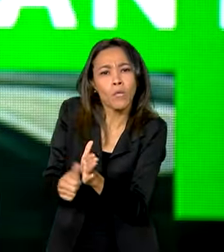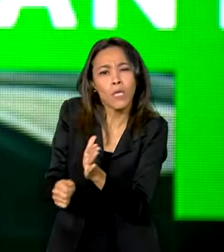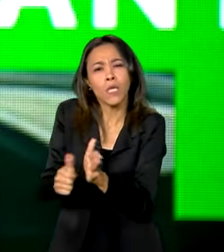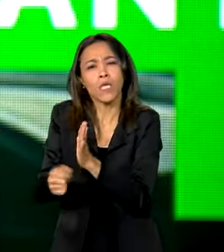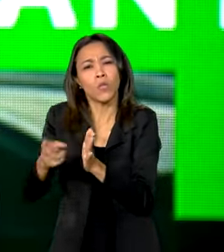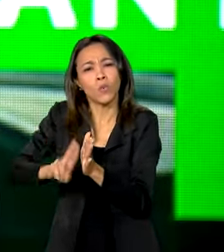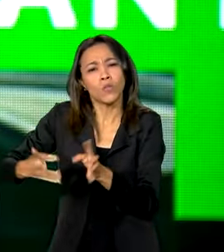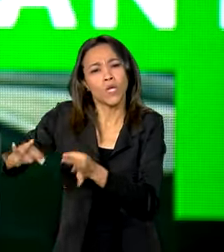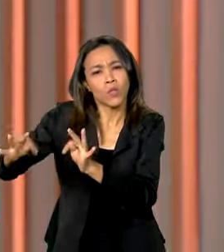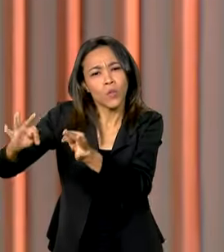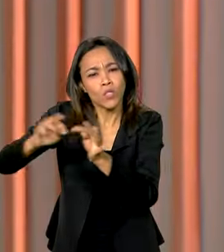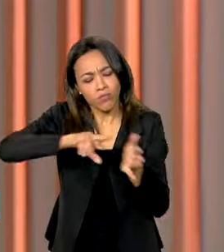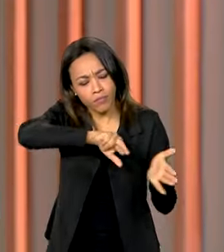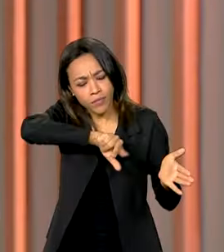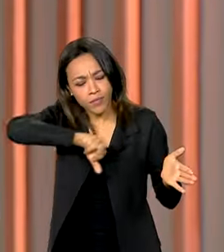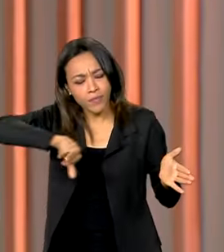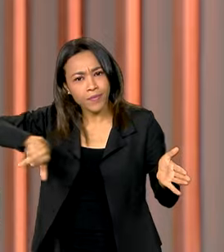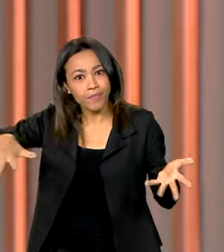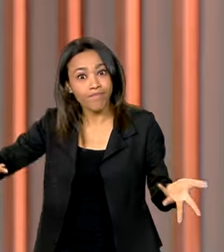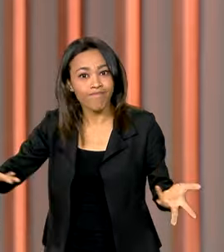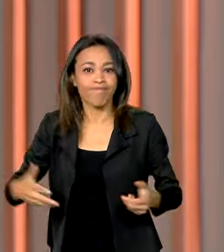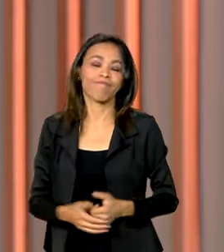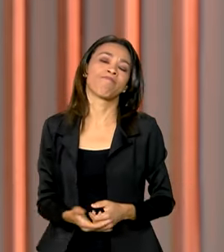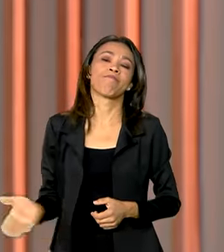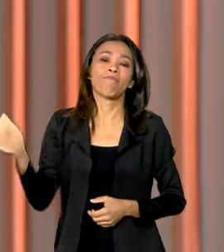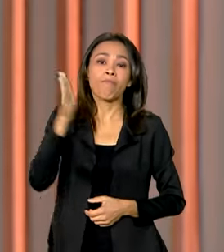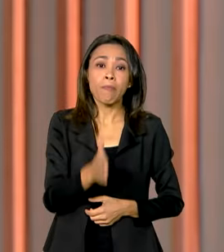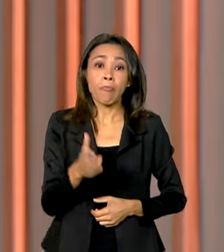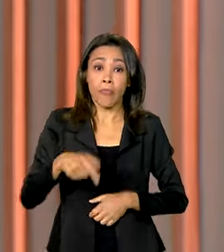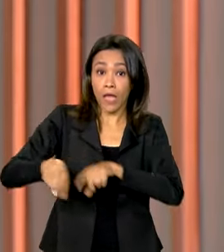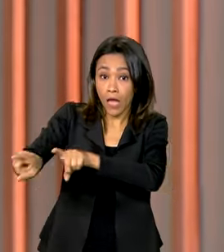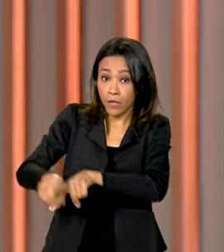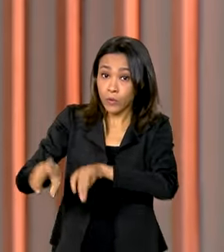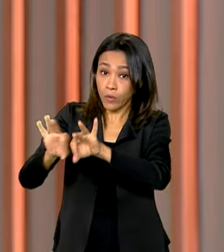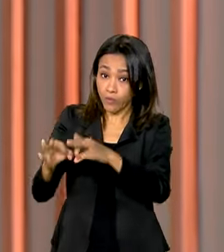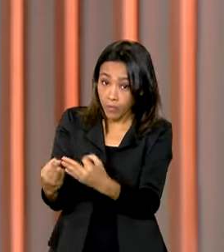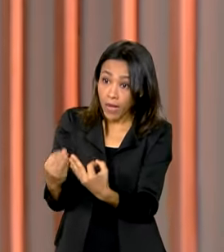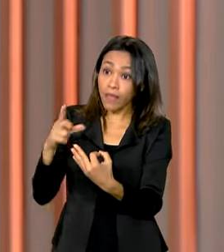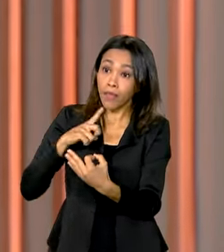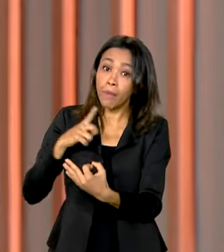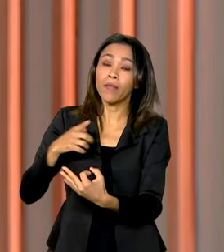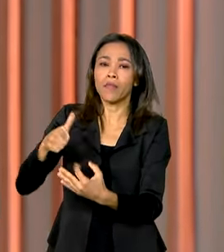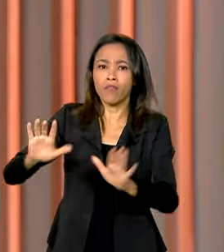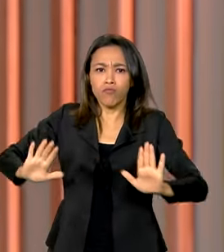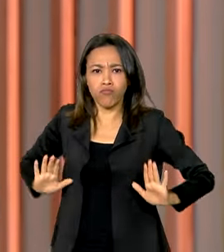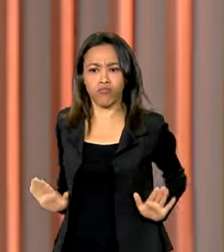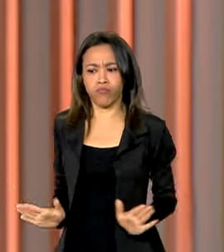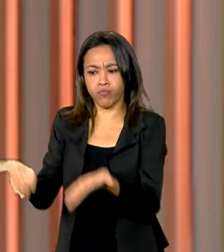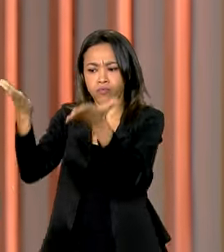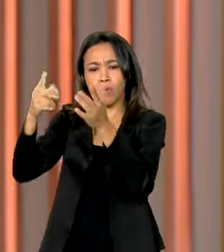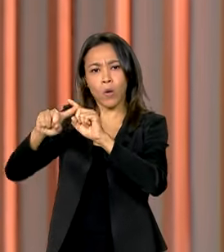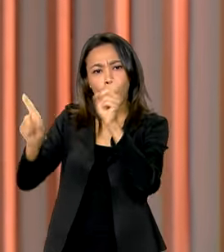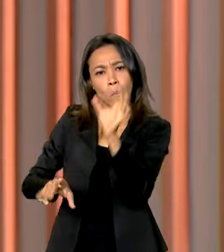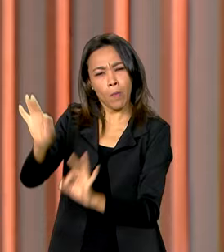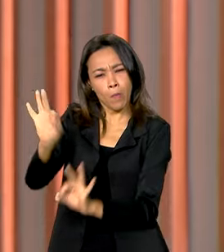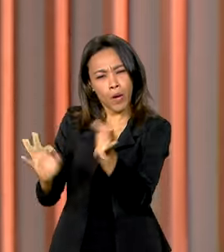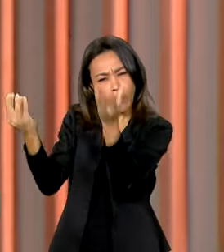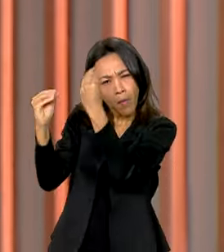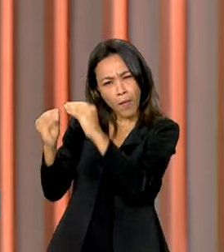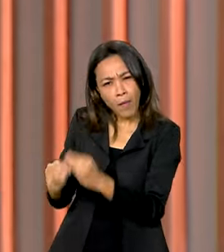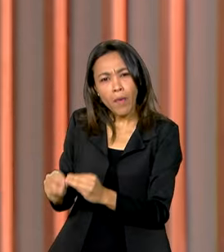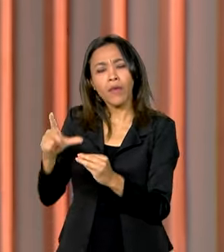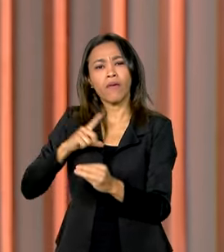extraordinárias que nós temos. E a agricultura familiar também ganhou um novo impulso com o Plano Safra, que vai